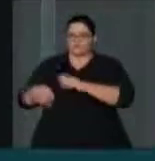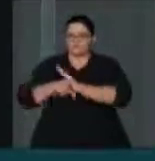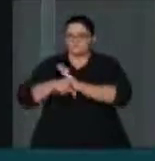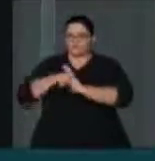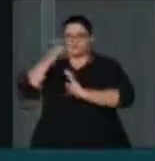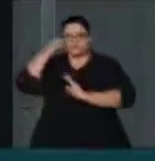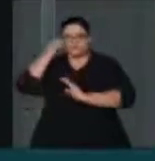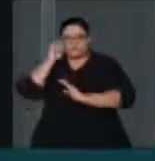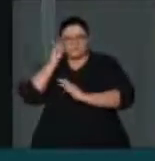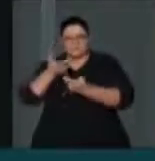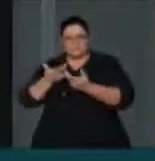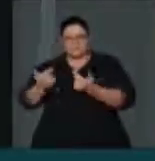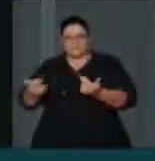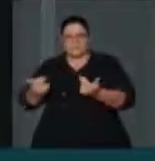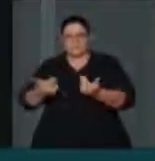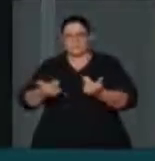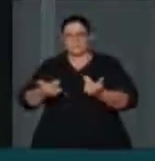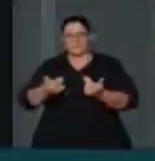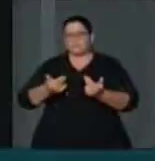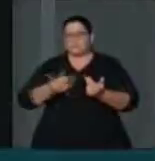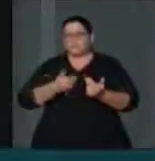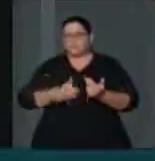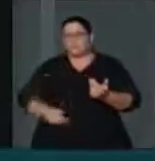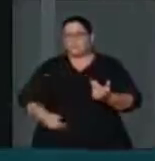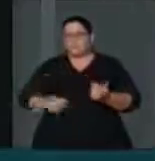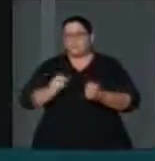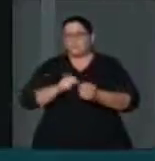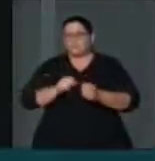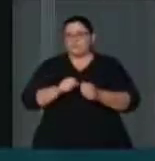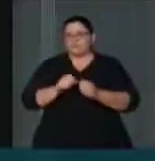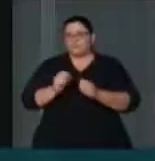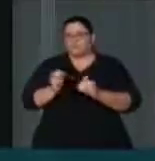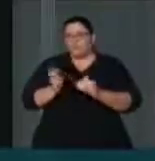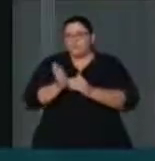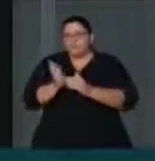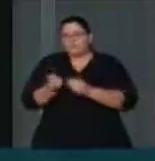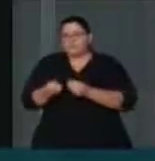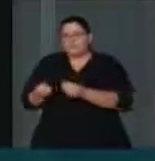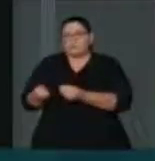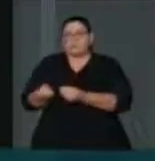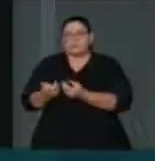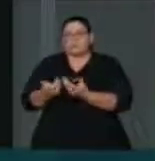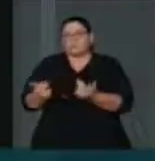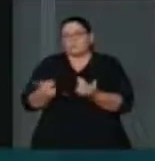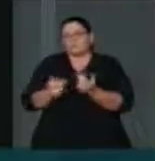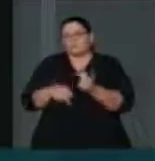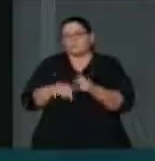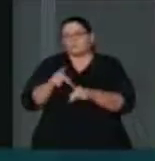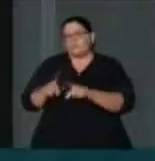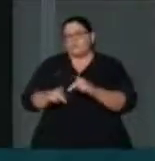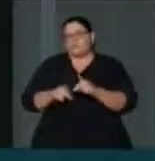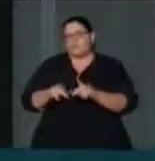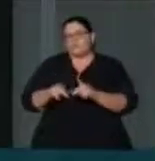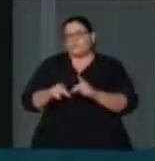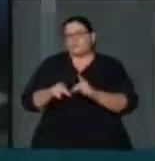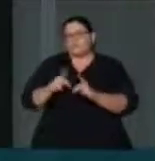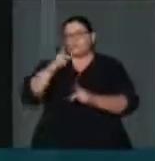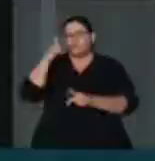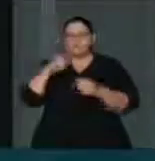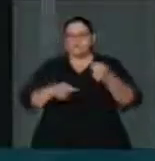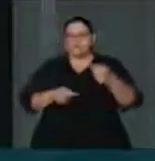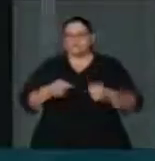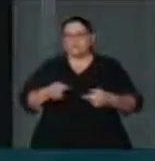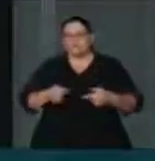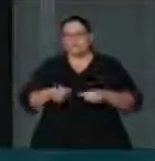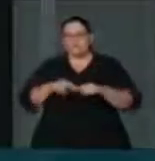último, com as políticas públicas. E agora, no momento em que nós estamos vivendo uma crise hídrica,